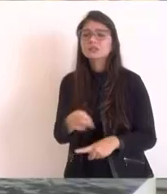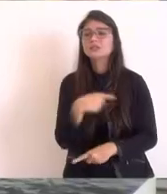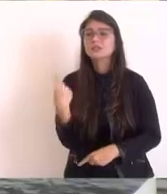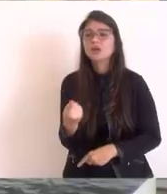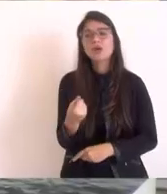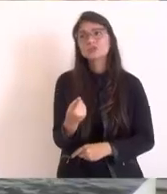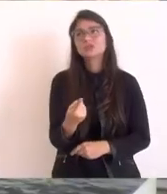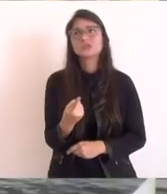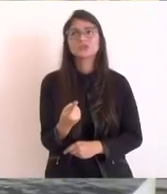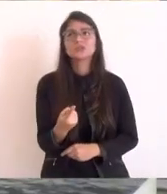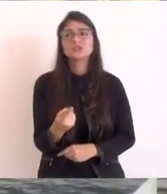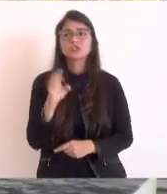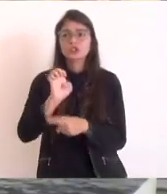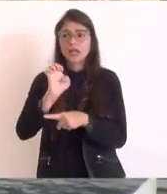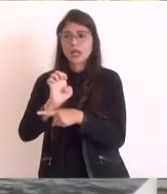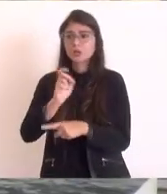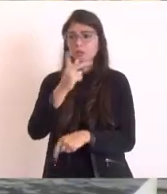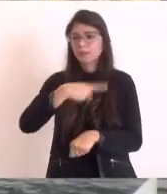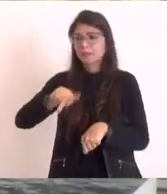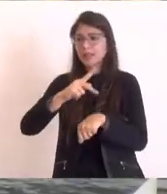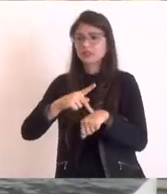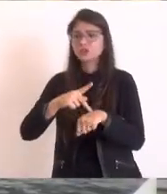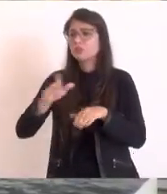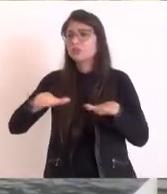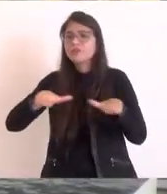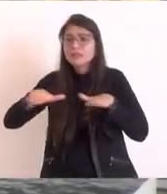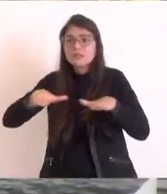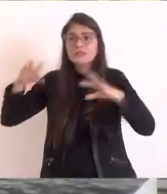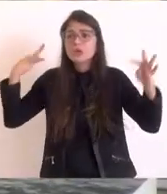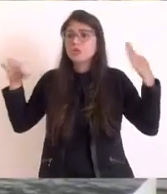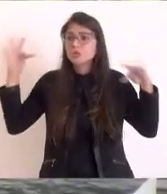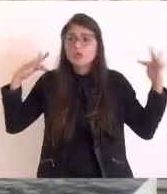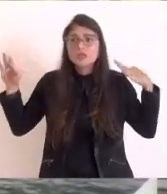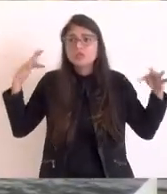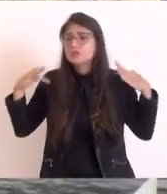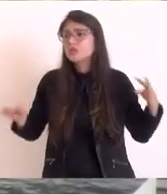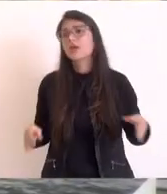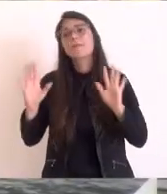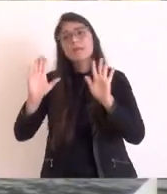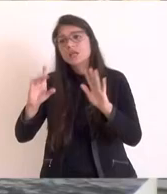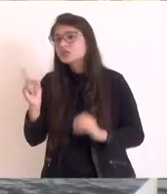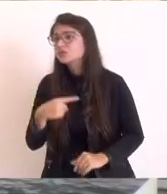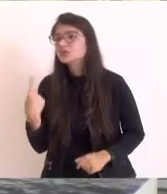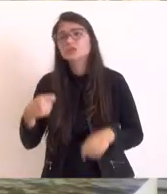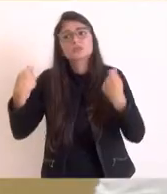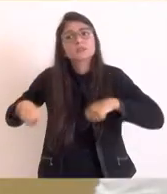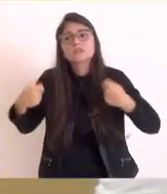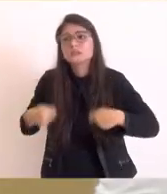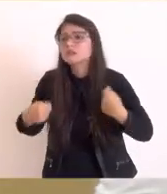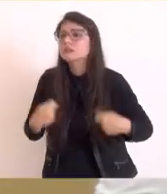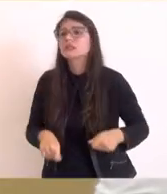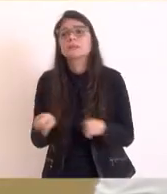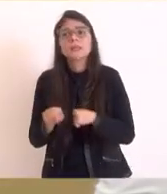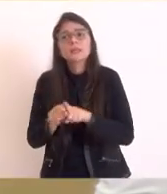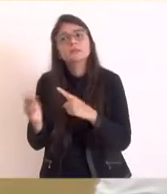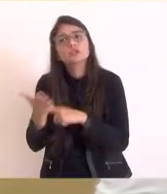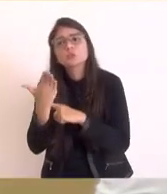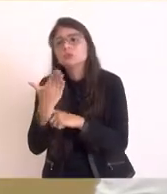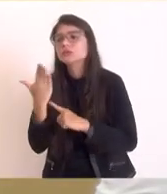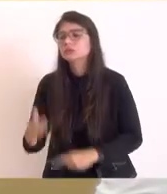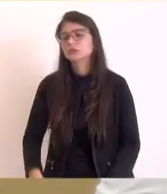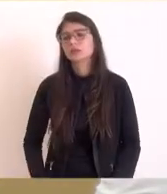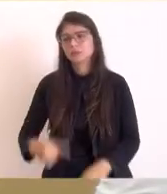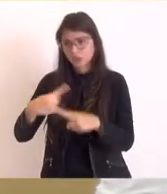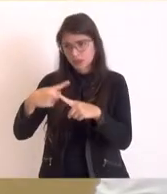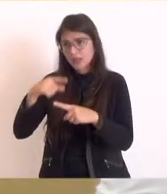país toda essa movimentação turística, mas nós precisamos. nós temos uma RJ que, se o prefeito